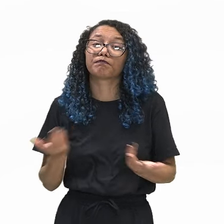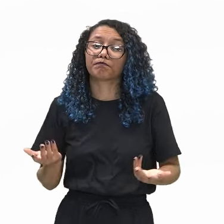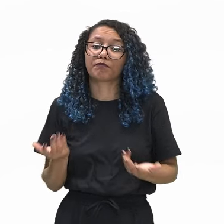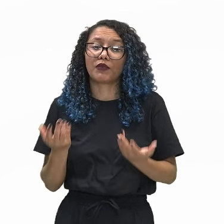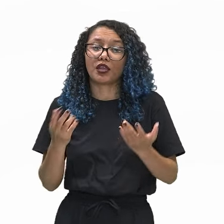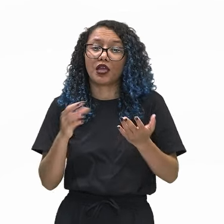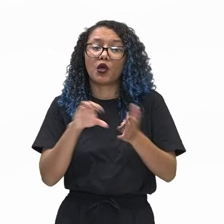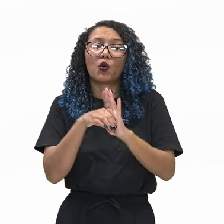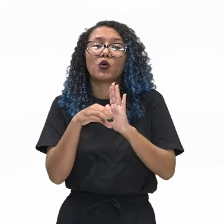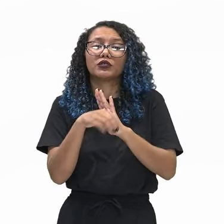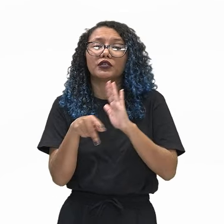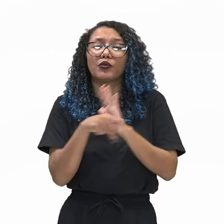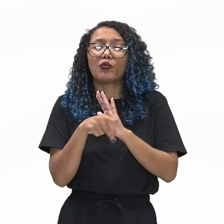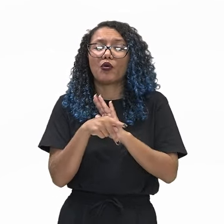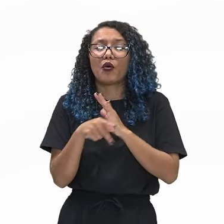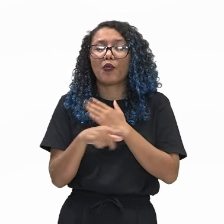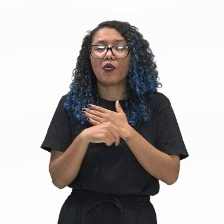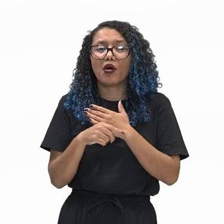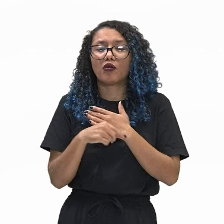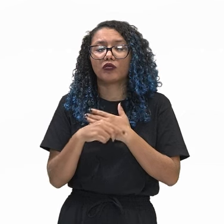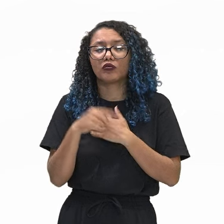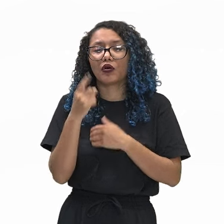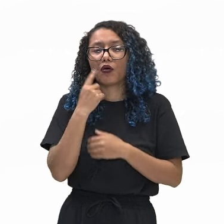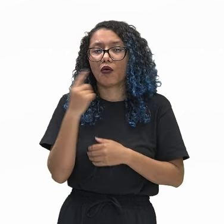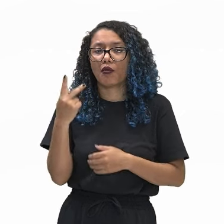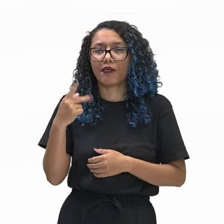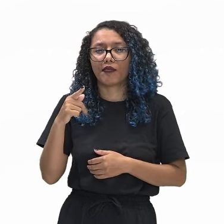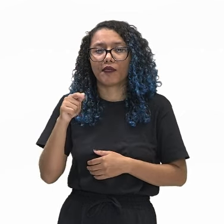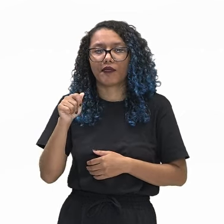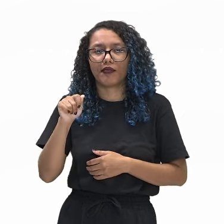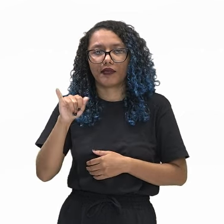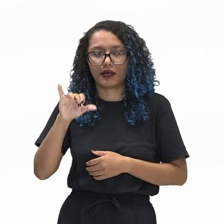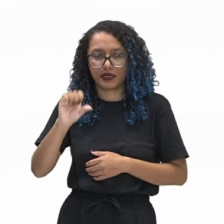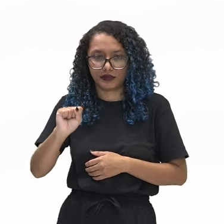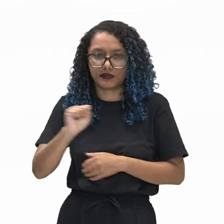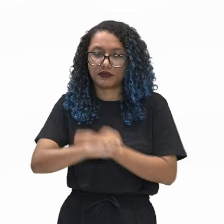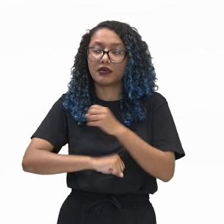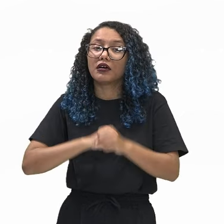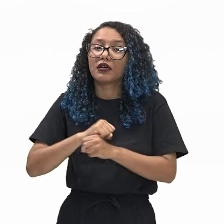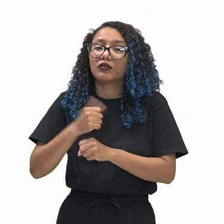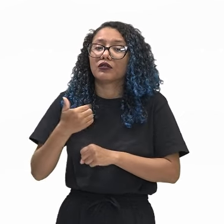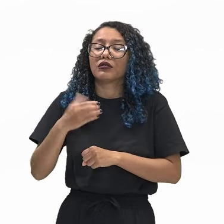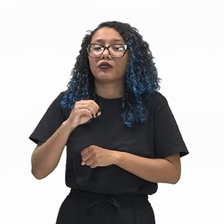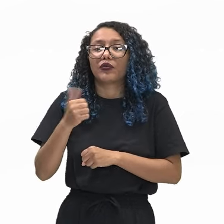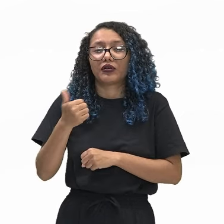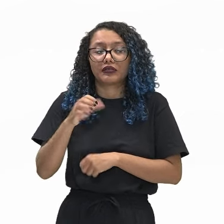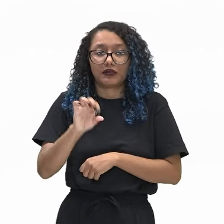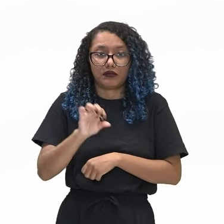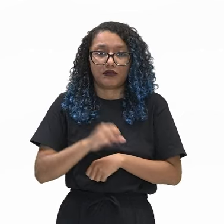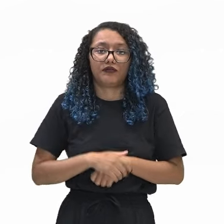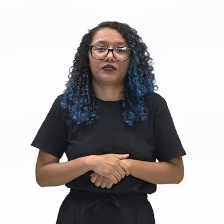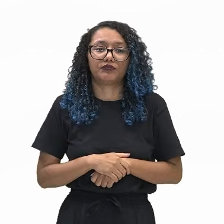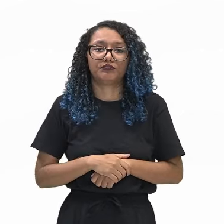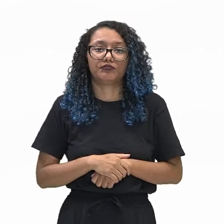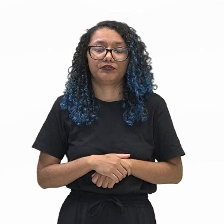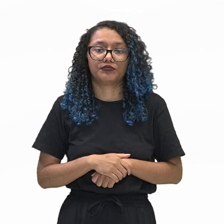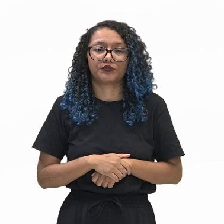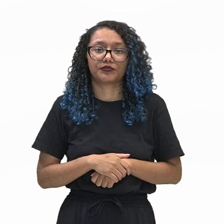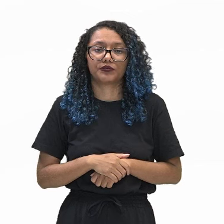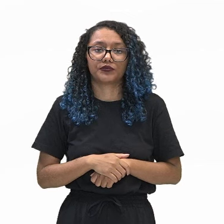por esse estudioso chamado Paz, no ano de 2019. Então ele